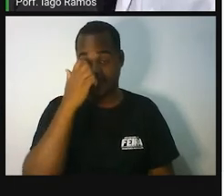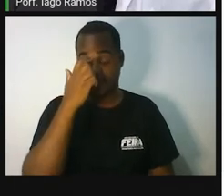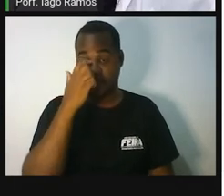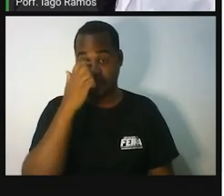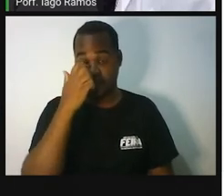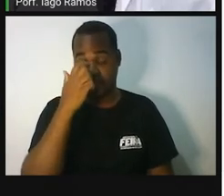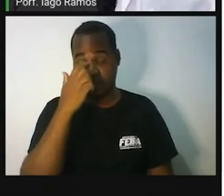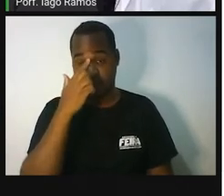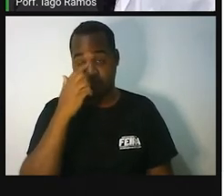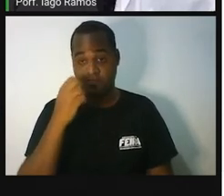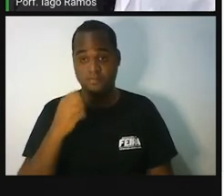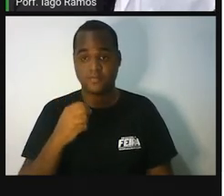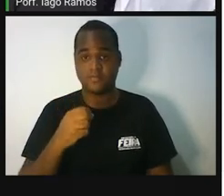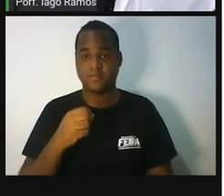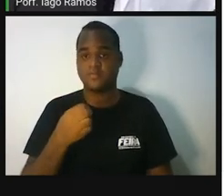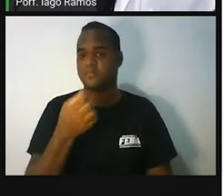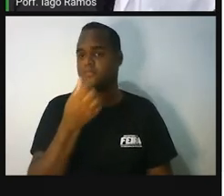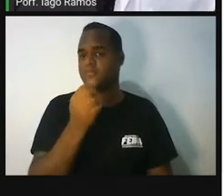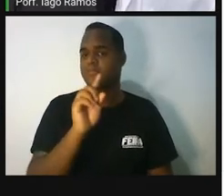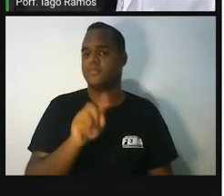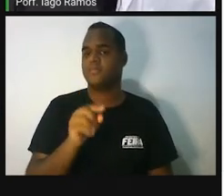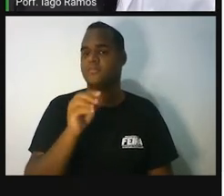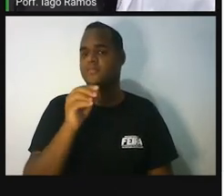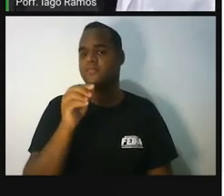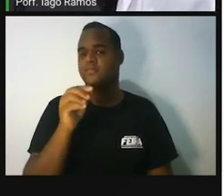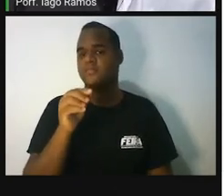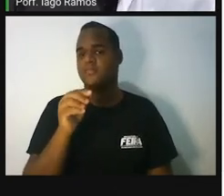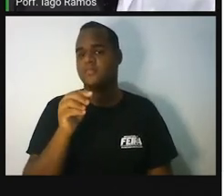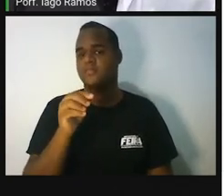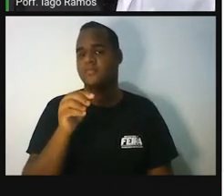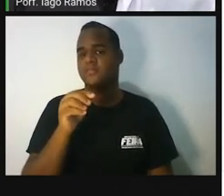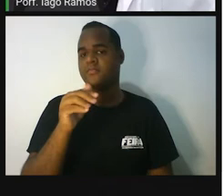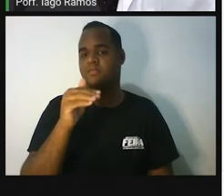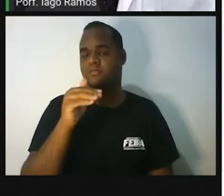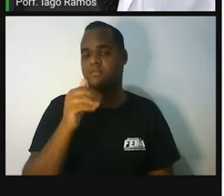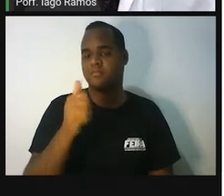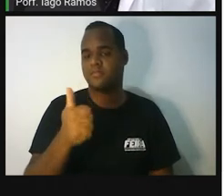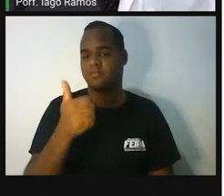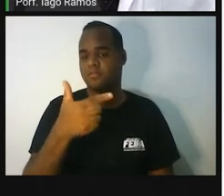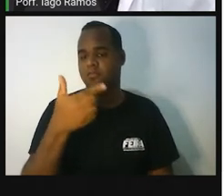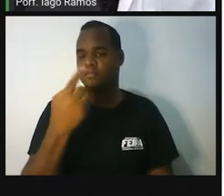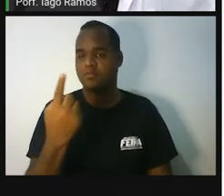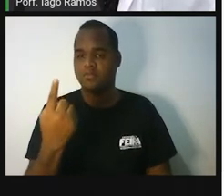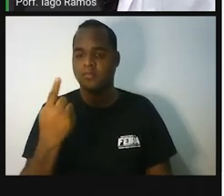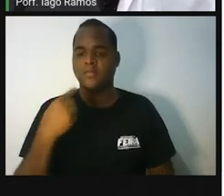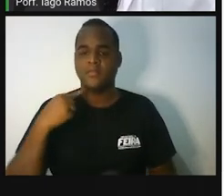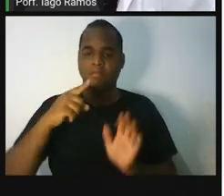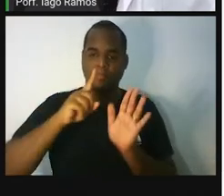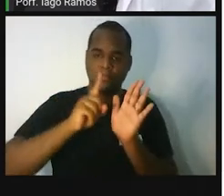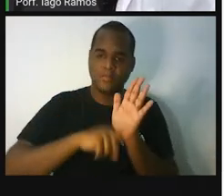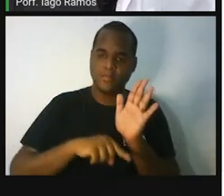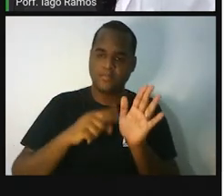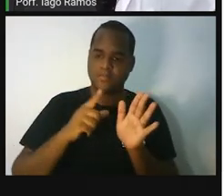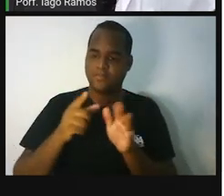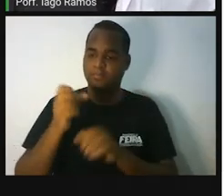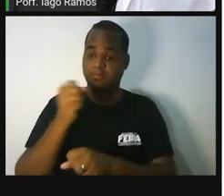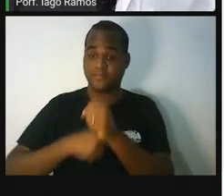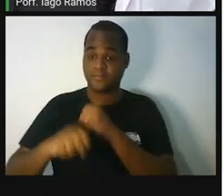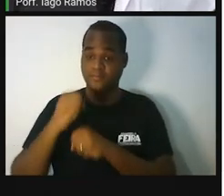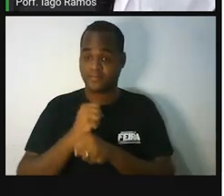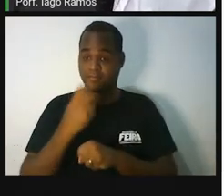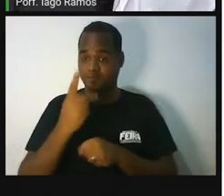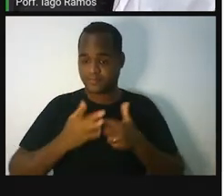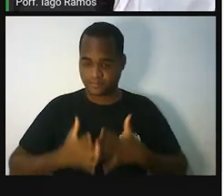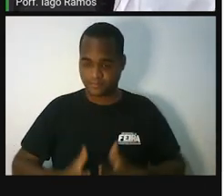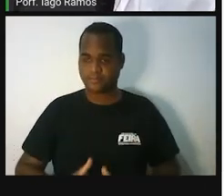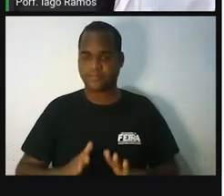Aliás, 6.121, professor. Subtrair a famosa conta de menos, o ano que ela nasceu.